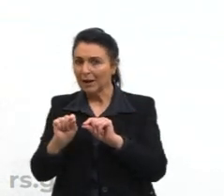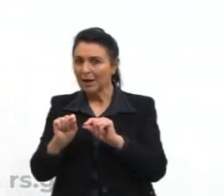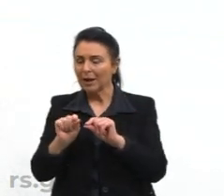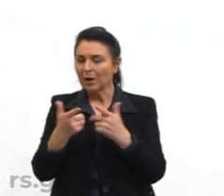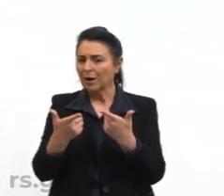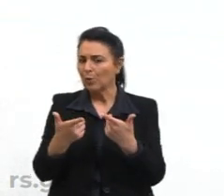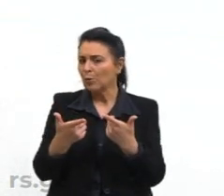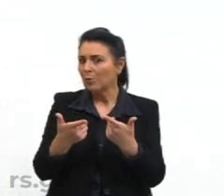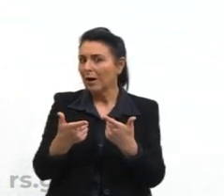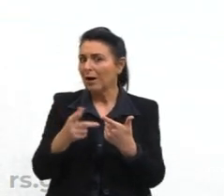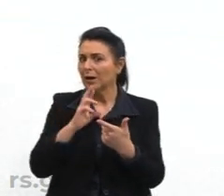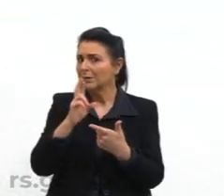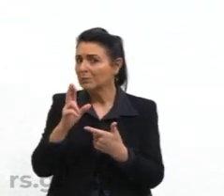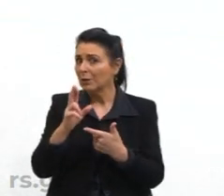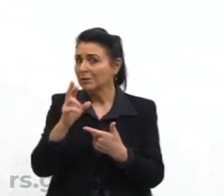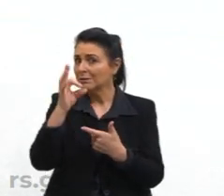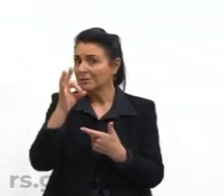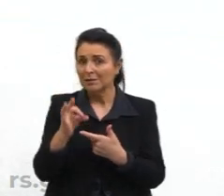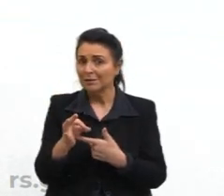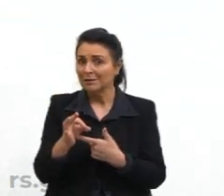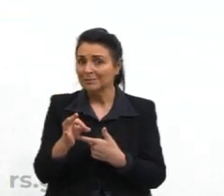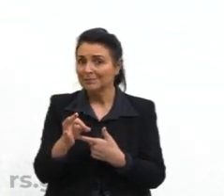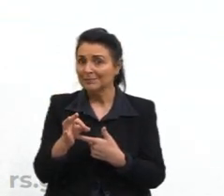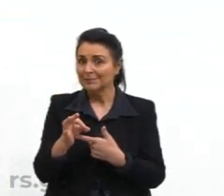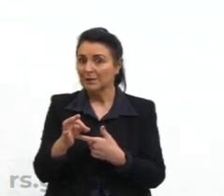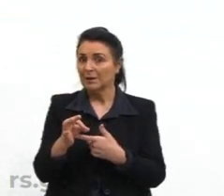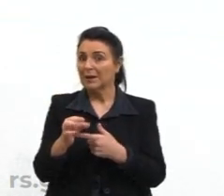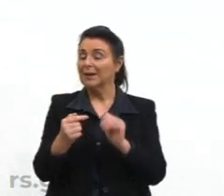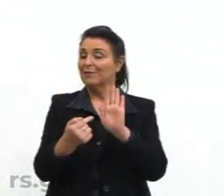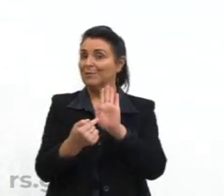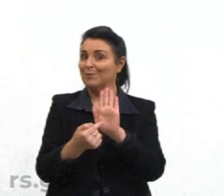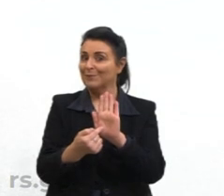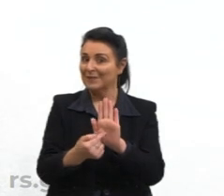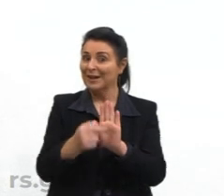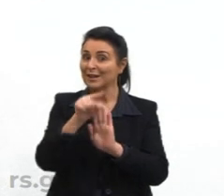que demonstra que você compreendeu esse texto.